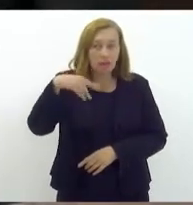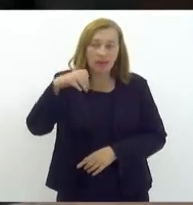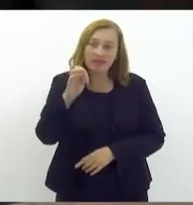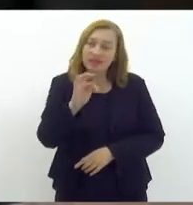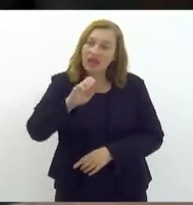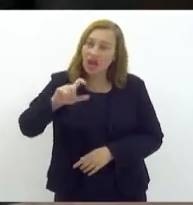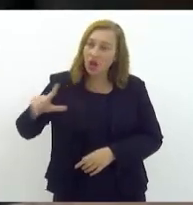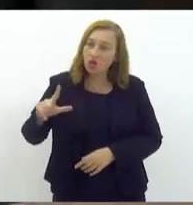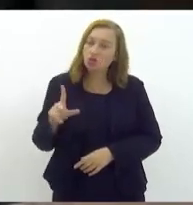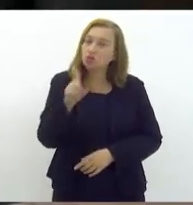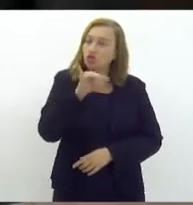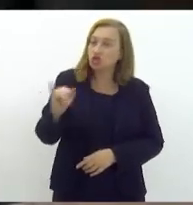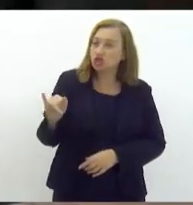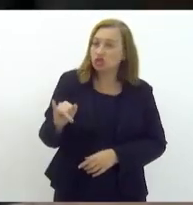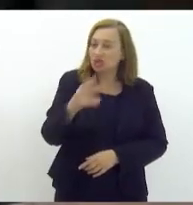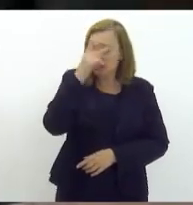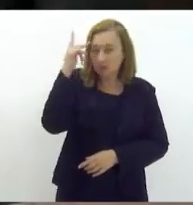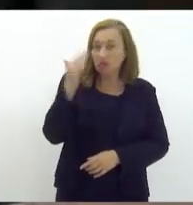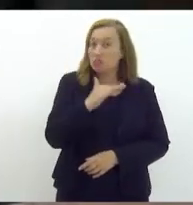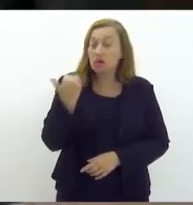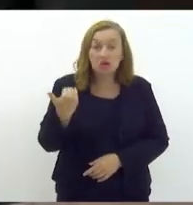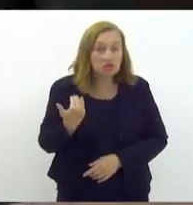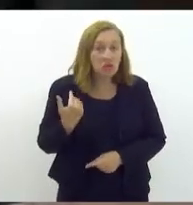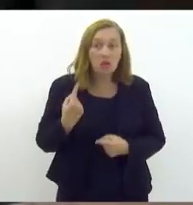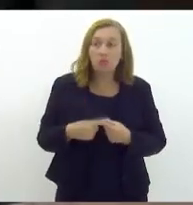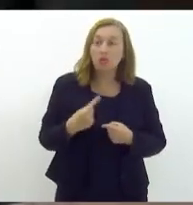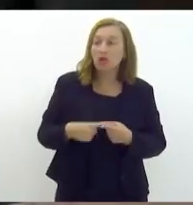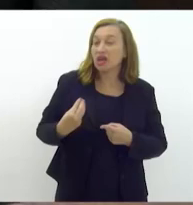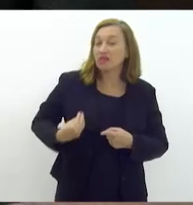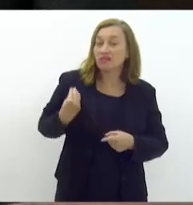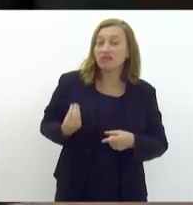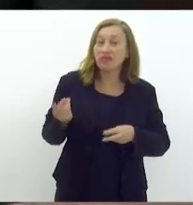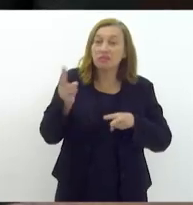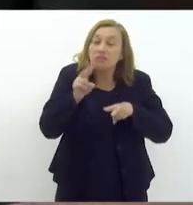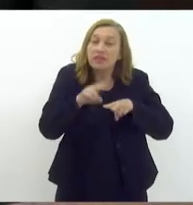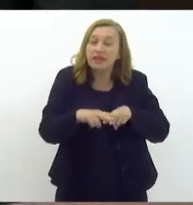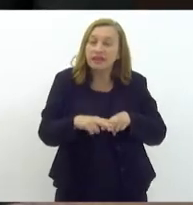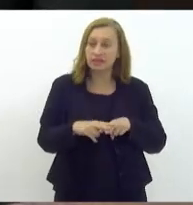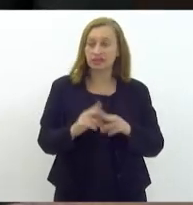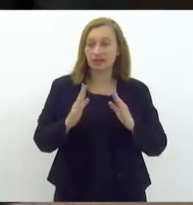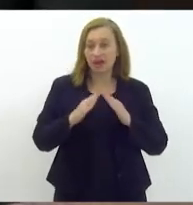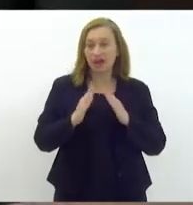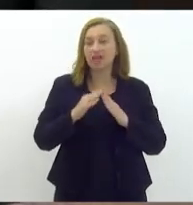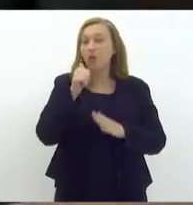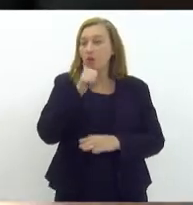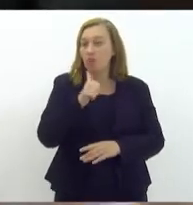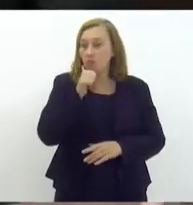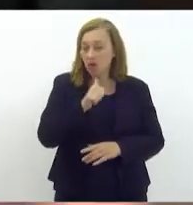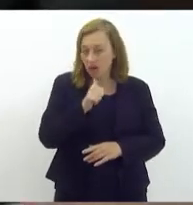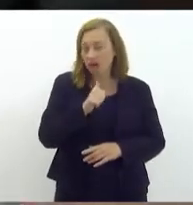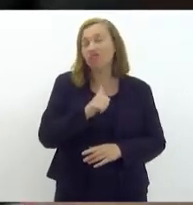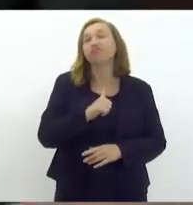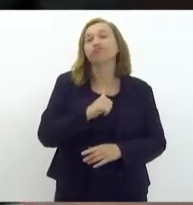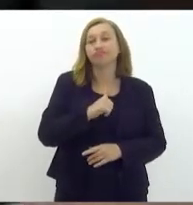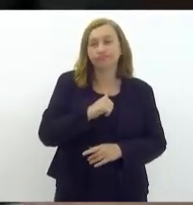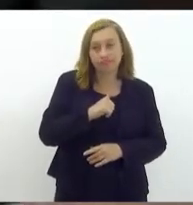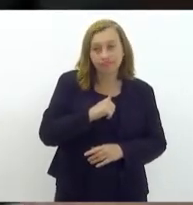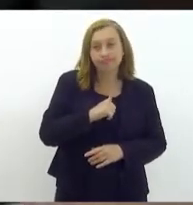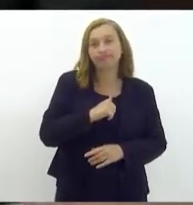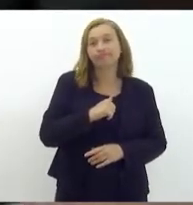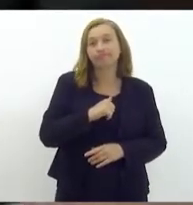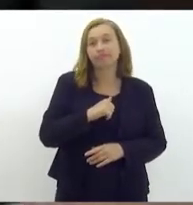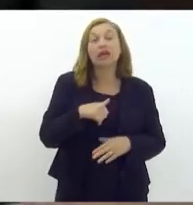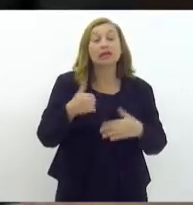dia que essa pessoa faleceu, porque ela vivia trancada, e era uma mulher, e vivia trancada dentro de